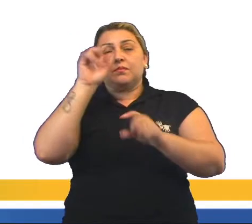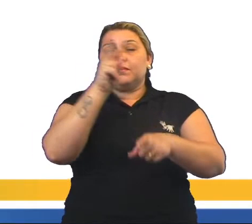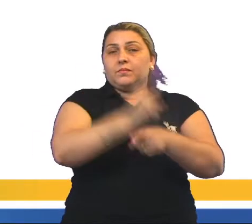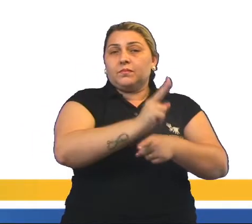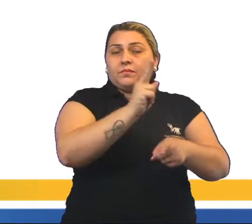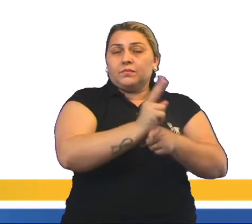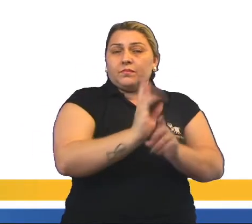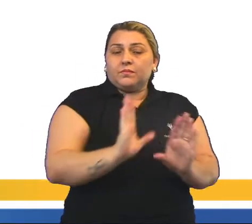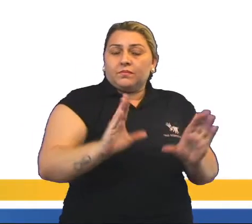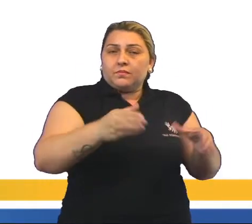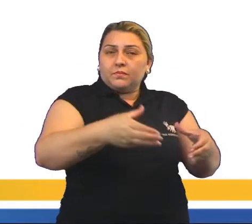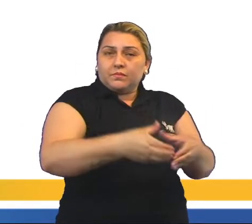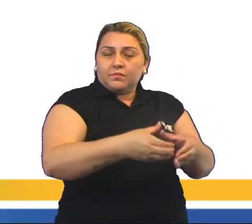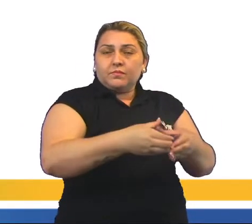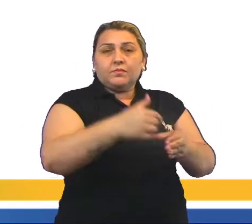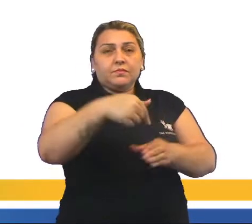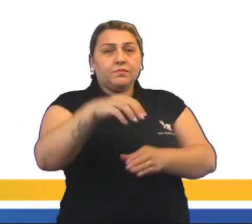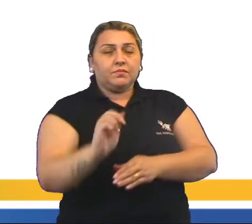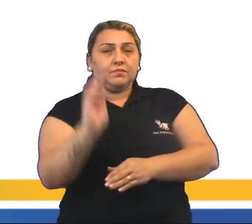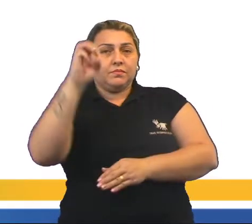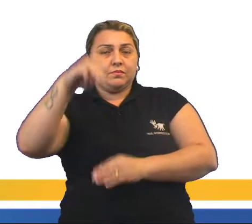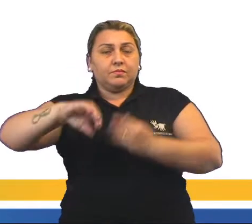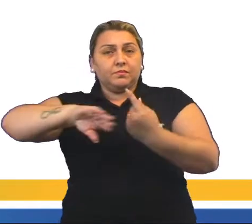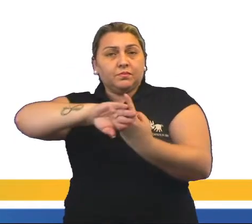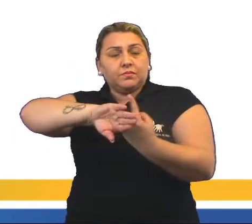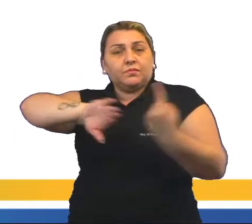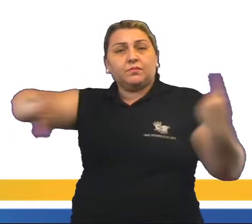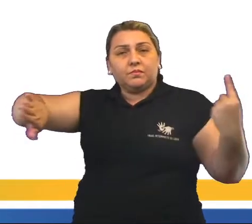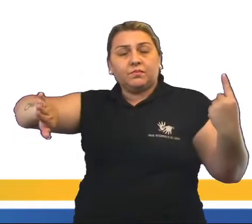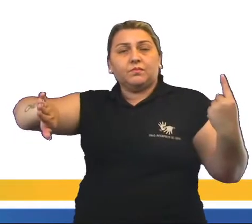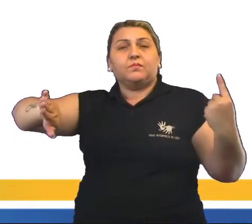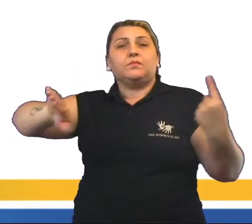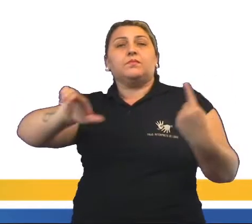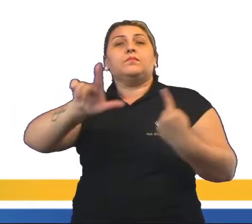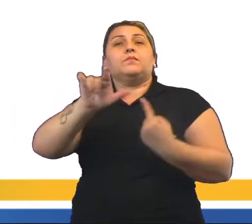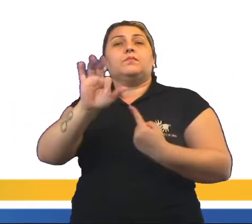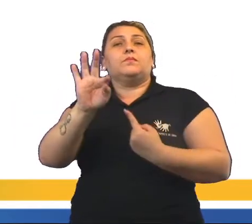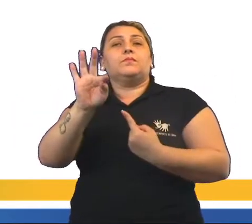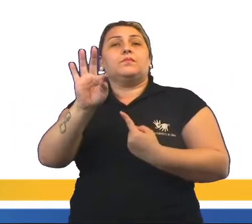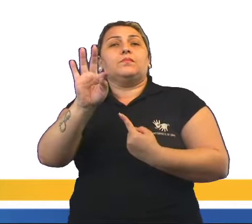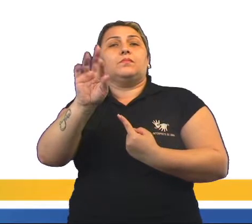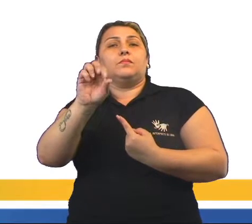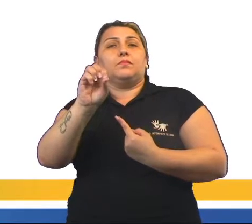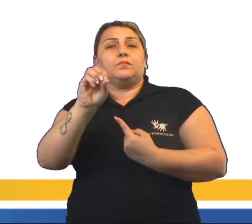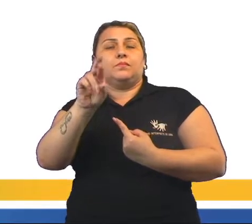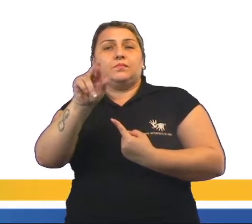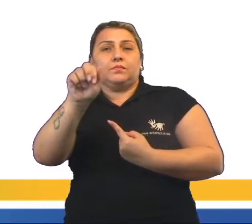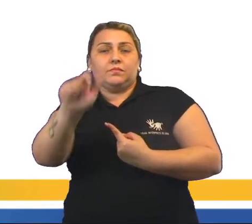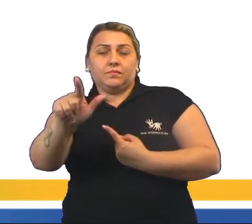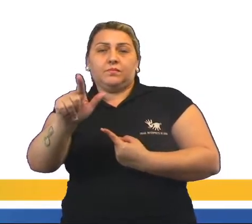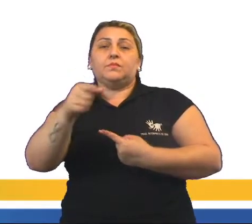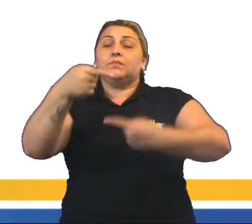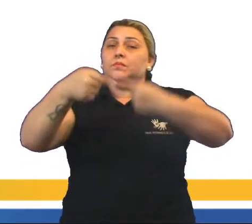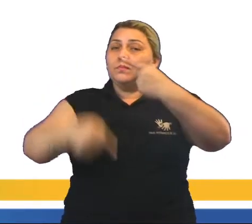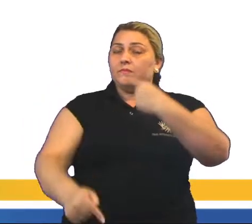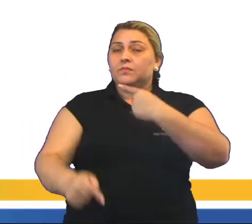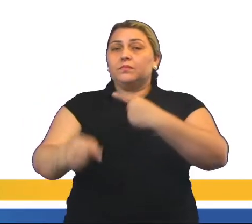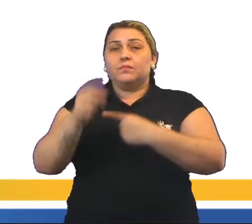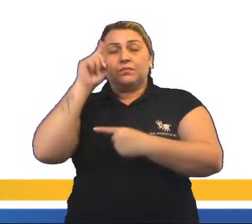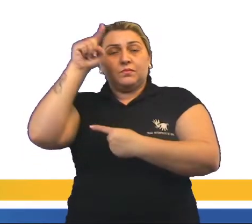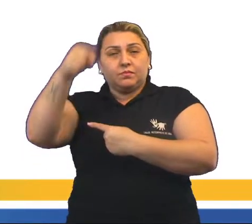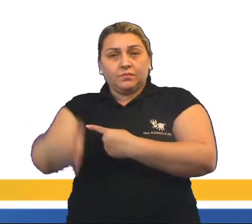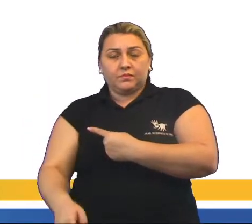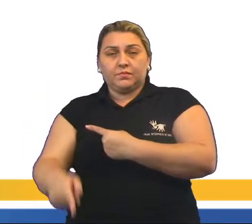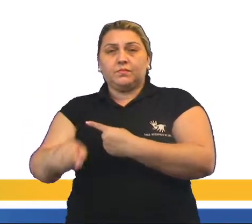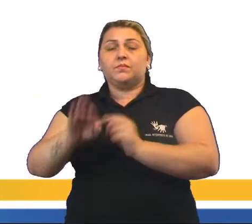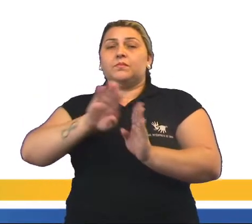no mínimo 70 km de distância do litoral. Com a proibição, os pecuaristas foram sendo